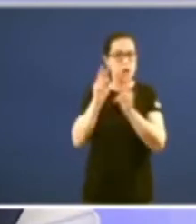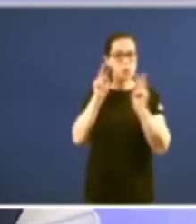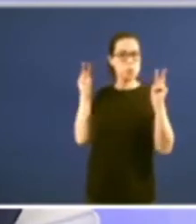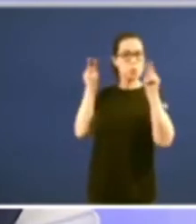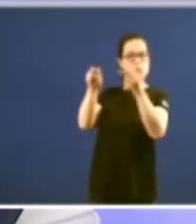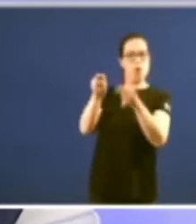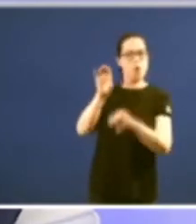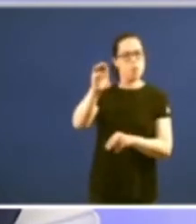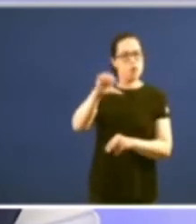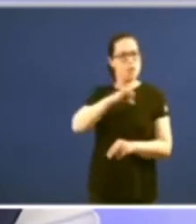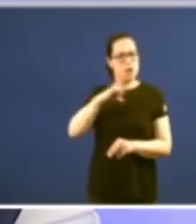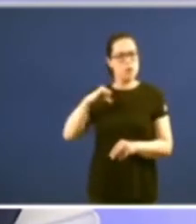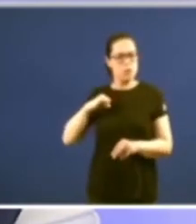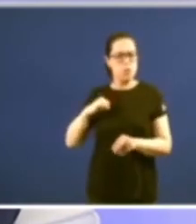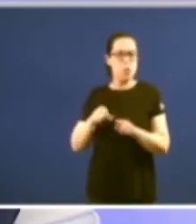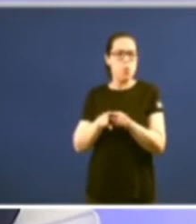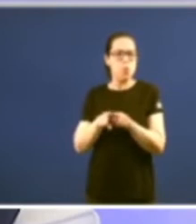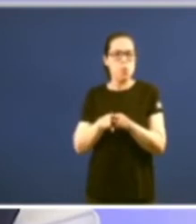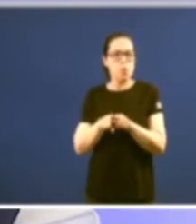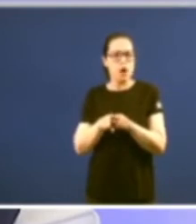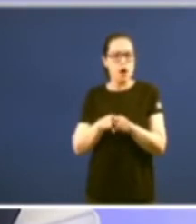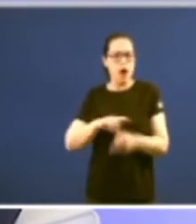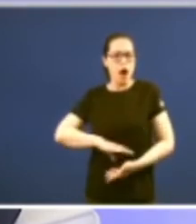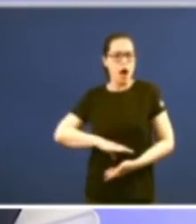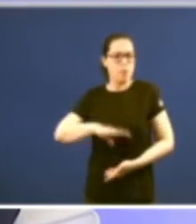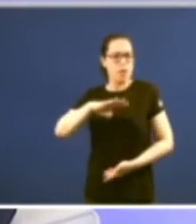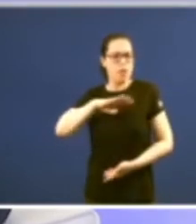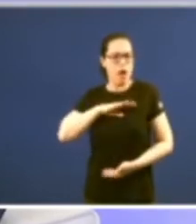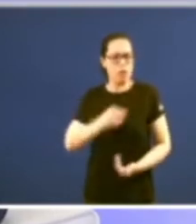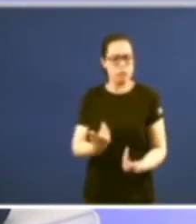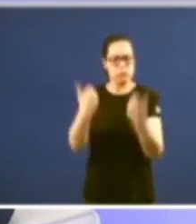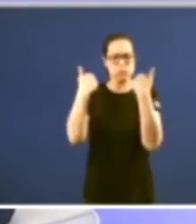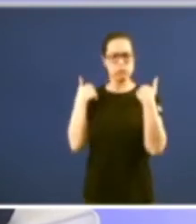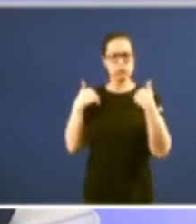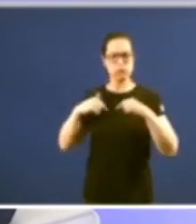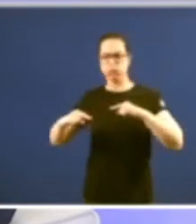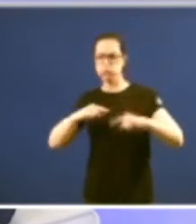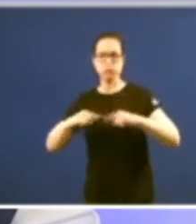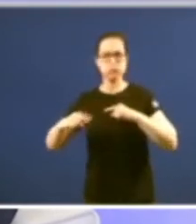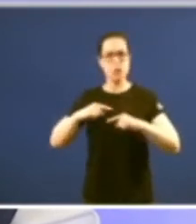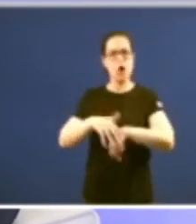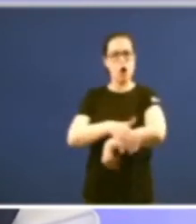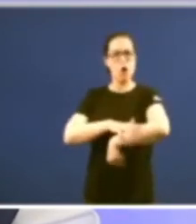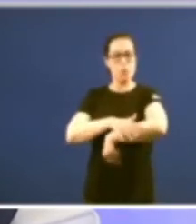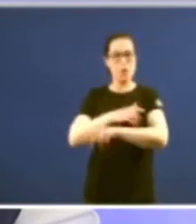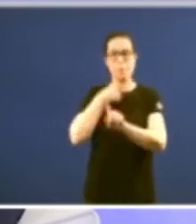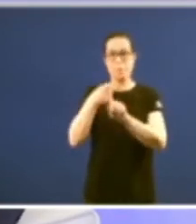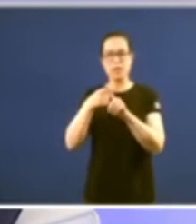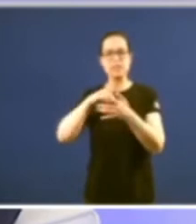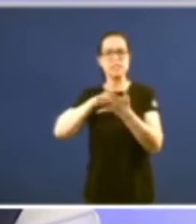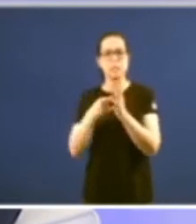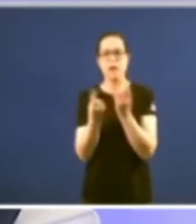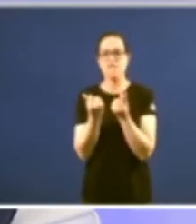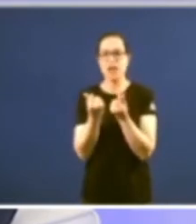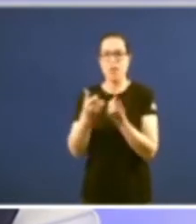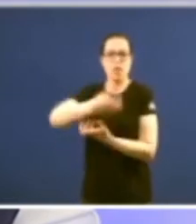ten unha amplísima capacidade de autogoverno entre outras cosas porque ten un sistema de finalización completamente